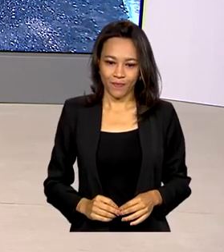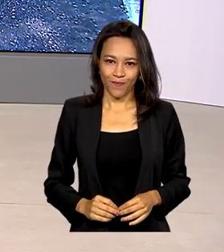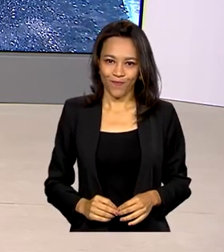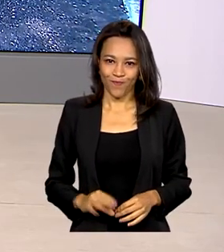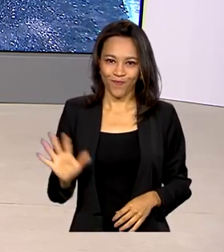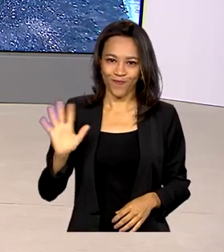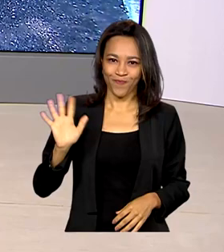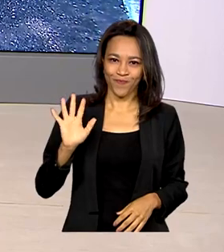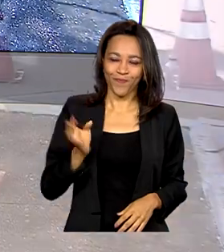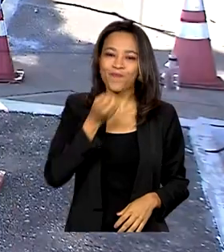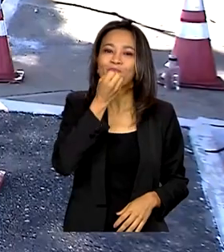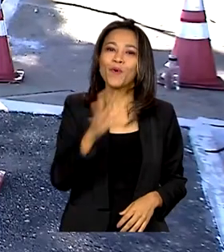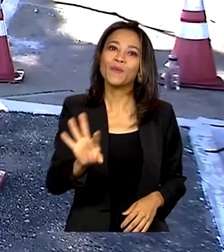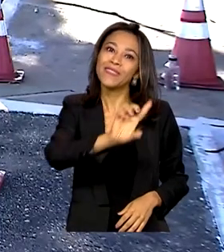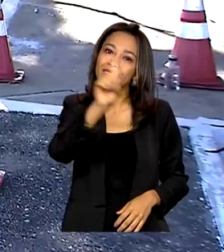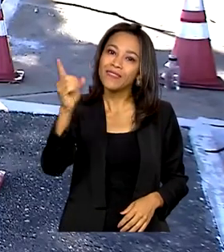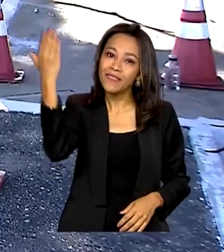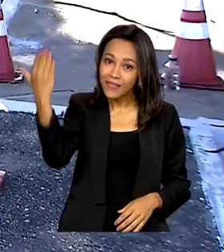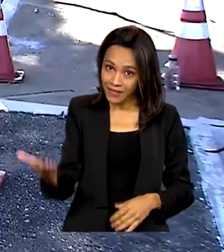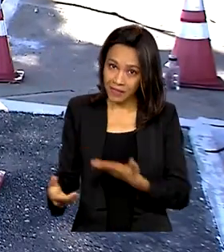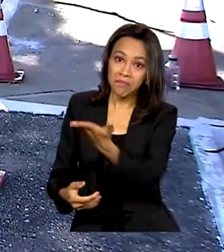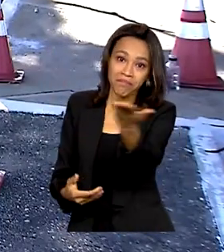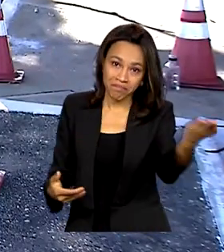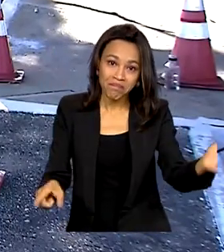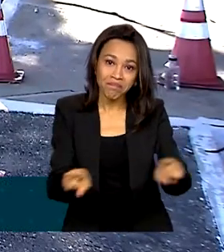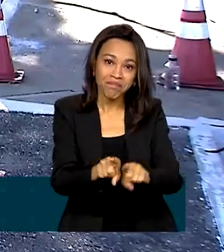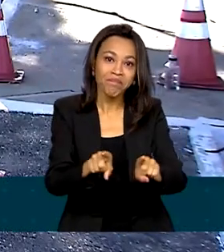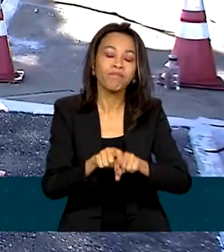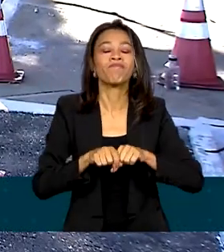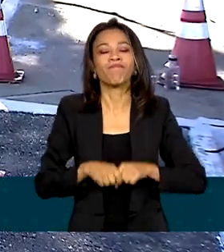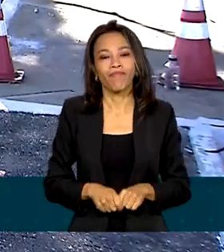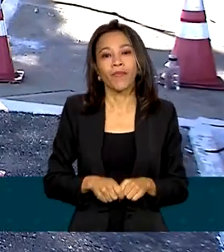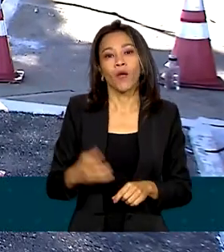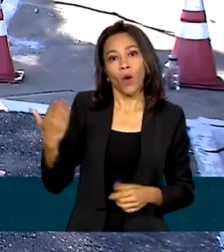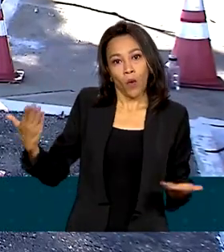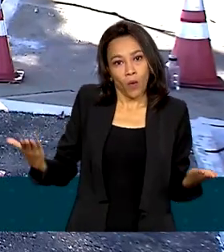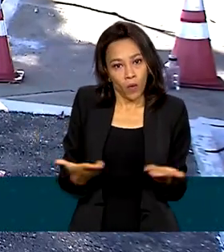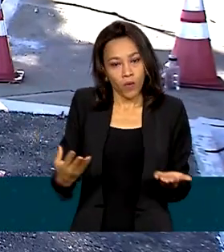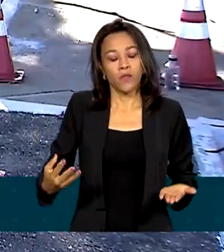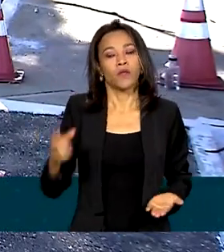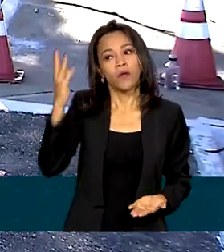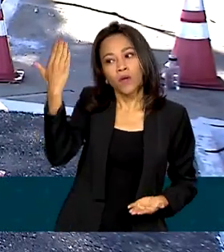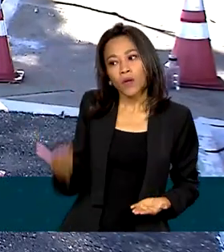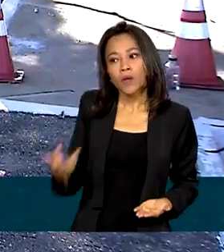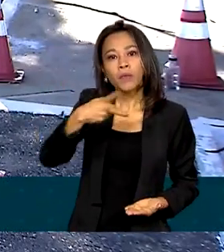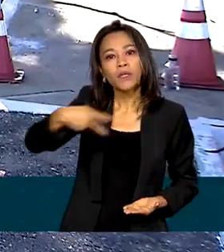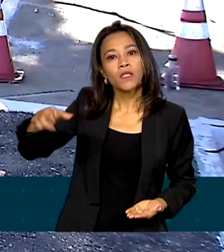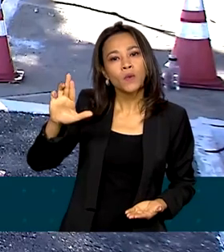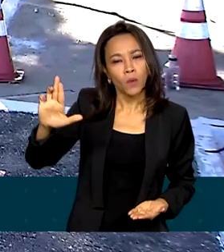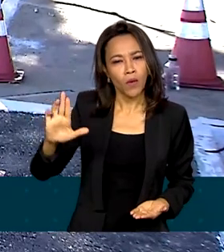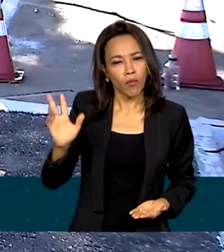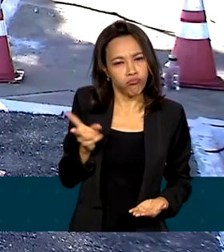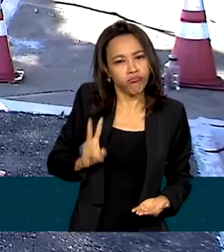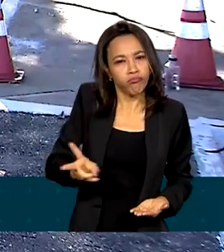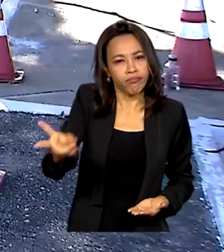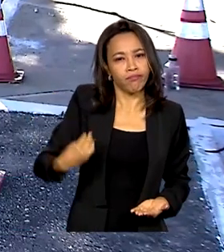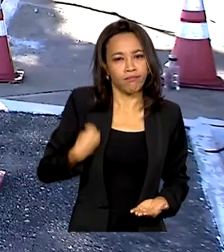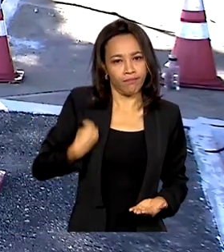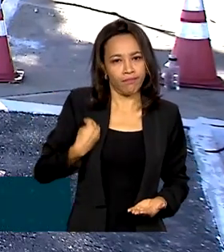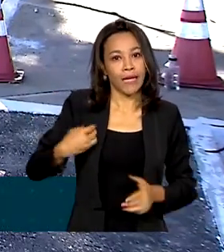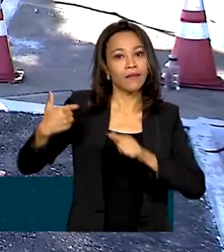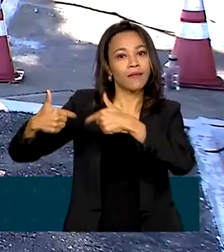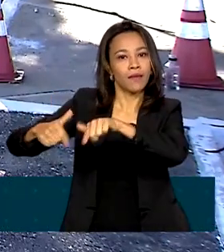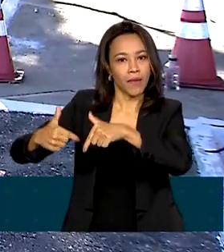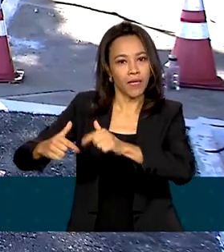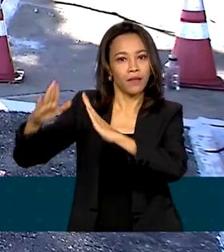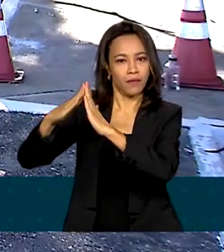Olá, Vanessa. Bom dia para você, bom dia a todos. É isso, o presidente hoje trabalha aqui na residência oficial, né? E assim foi